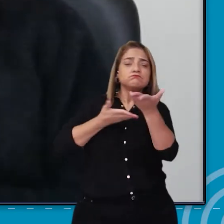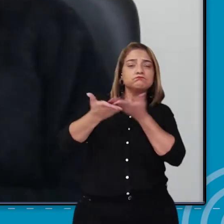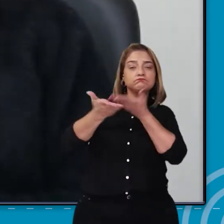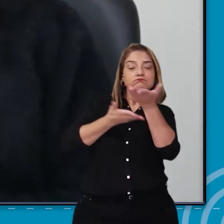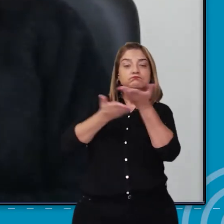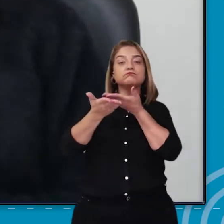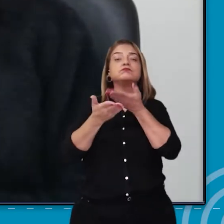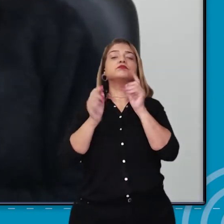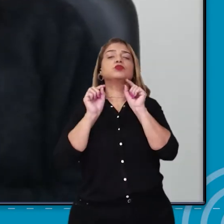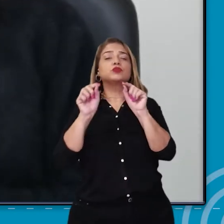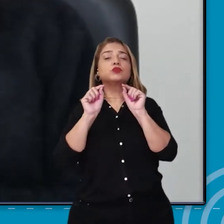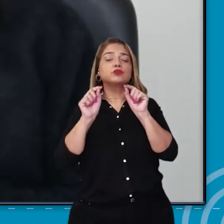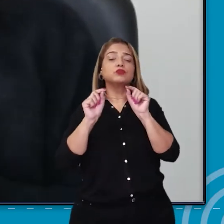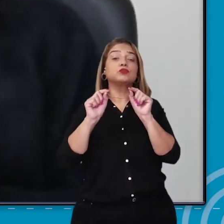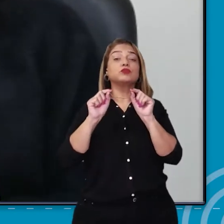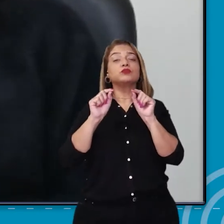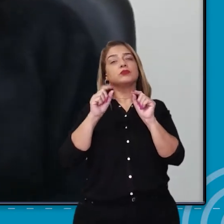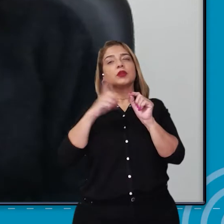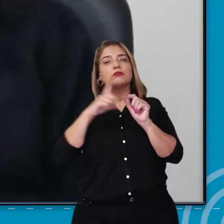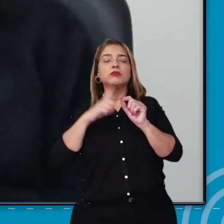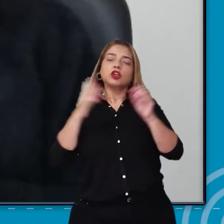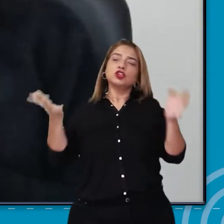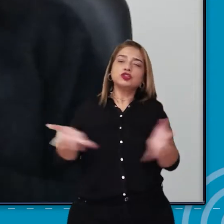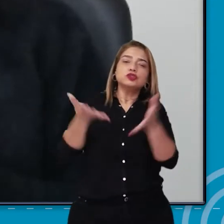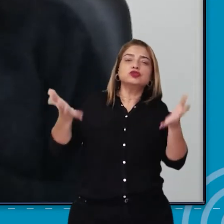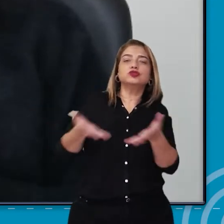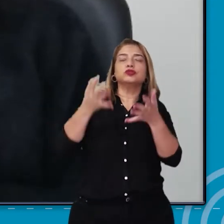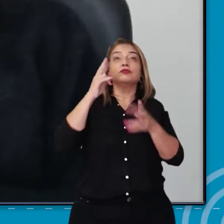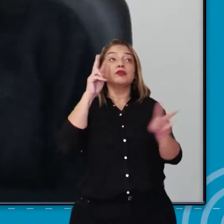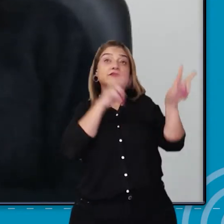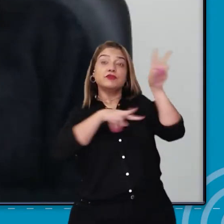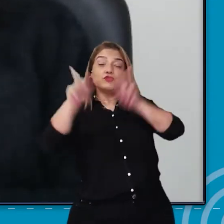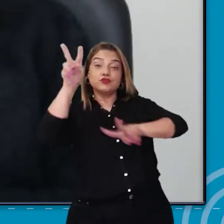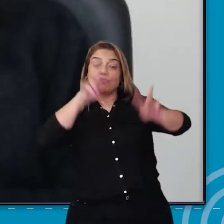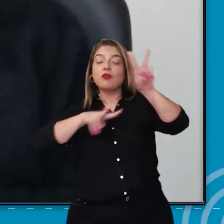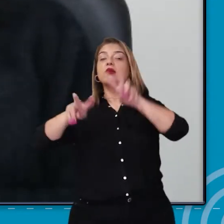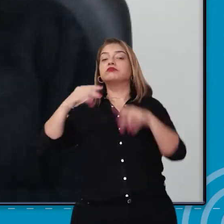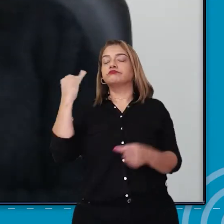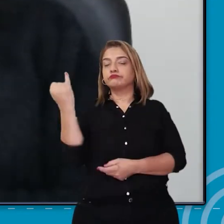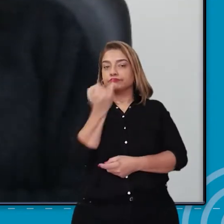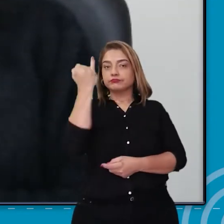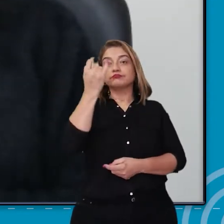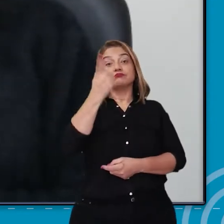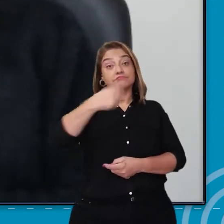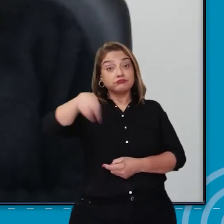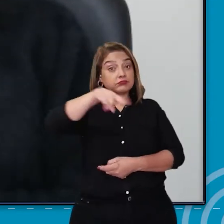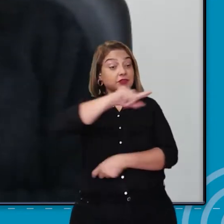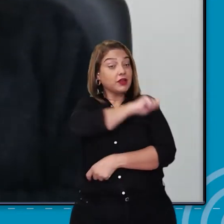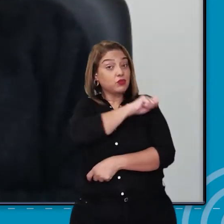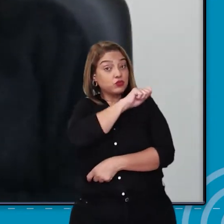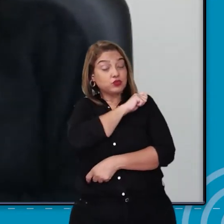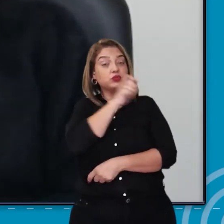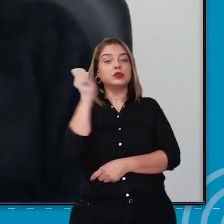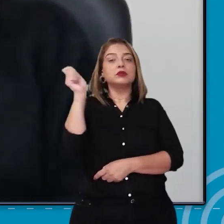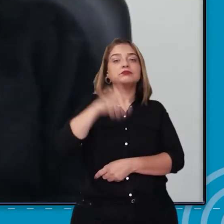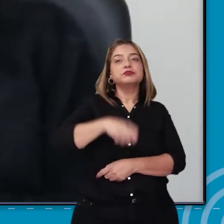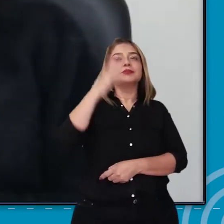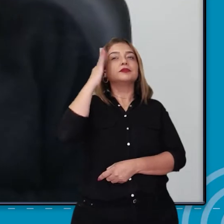com o meio, o estímulo visual, é muito importante para que esses estudantes possam se